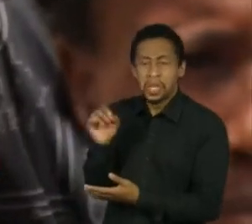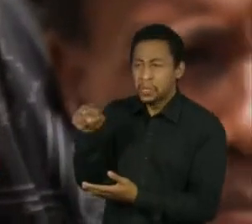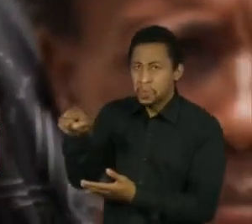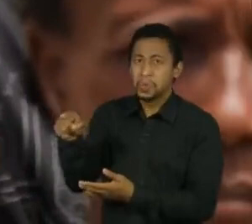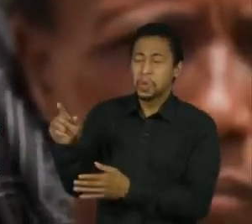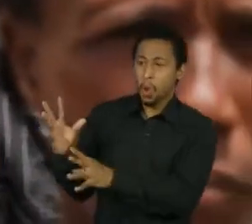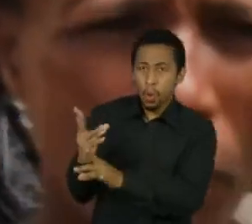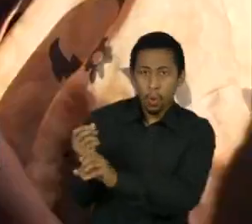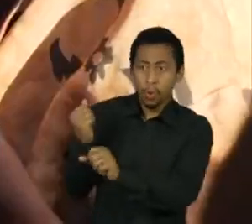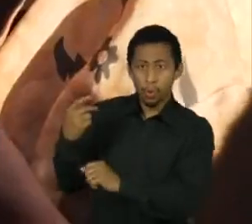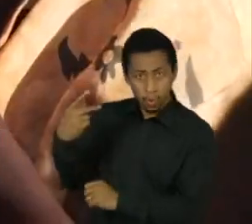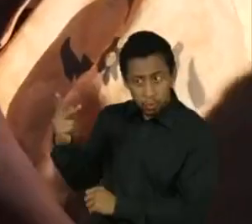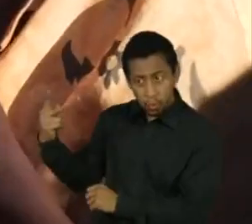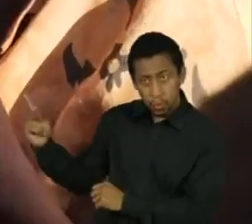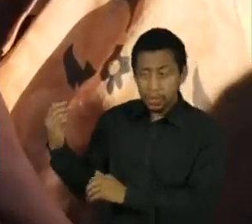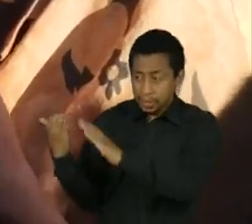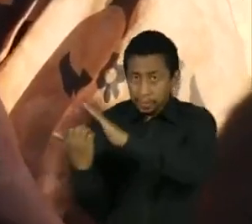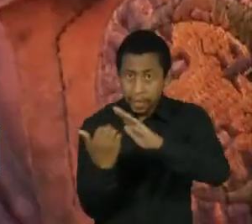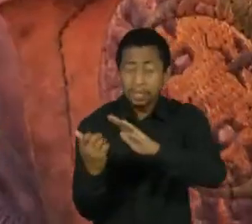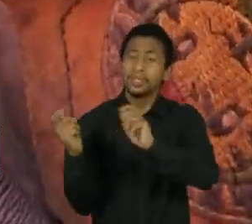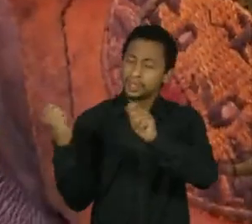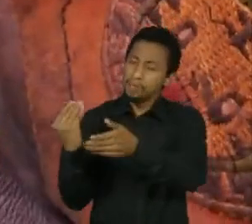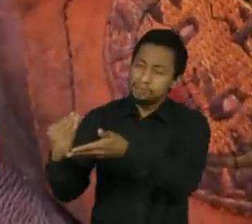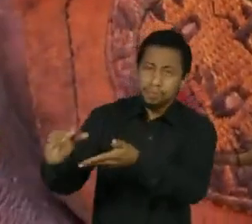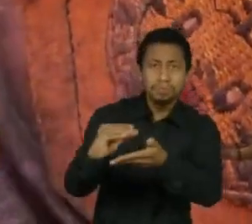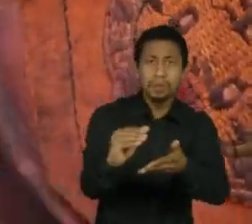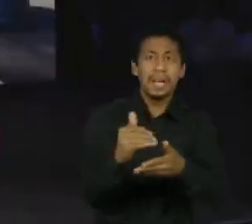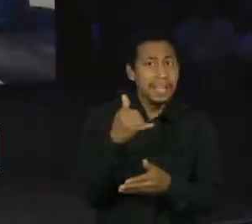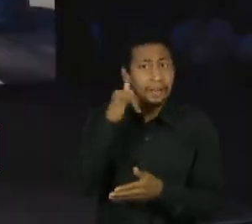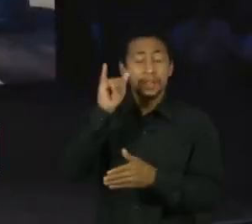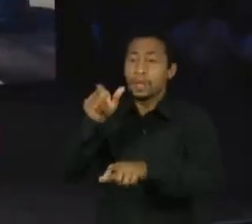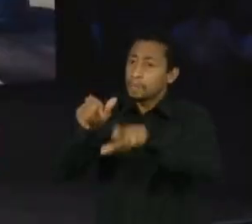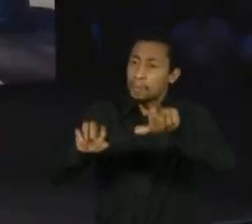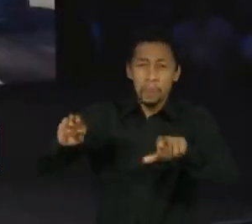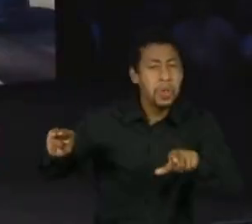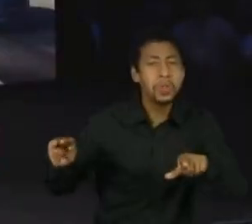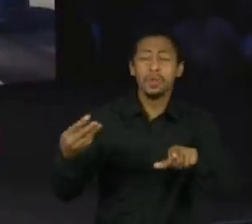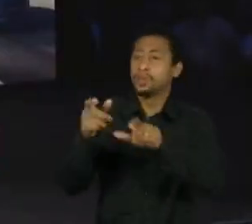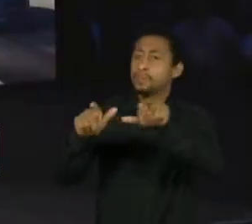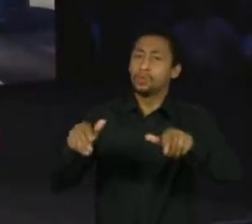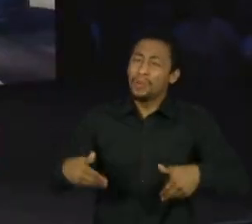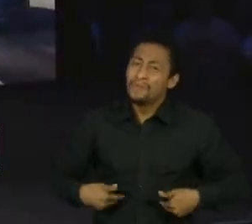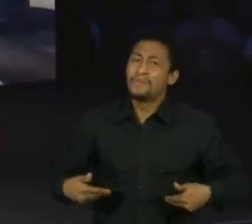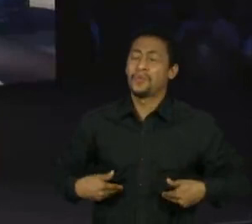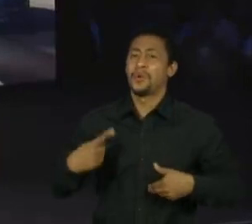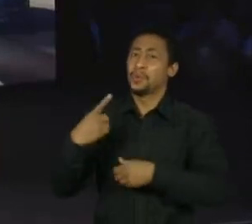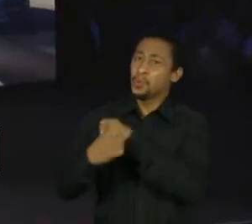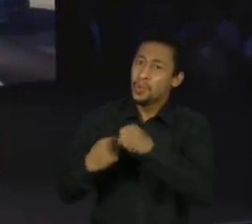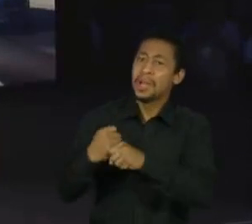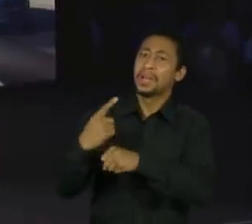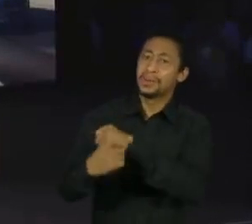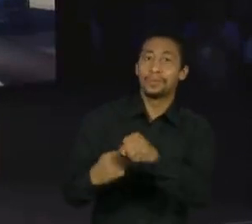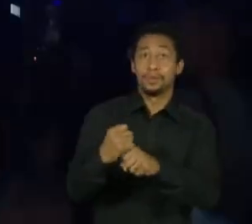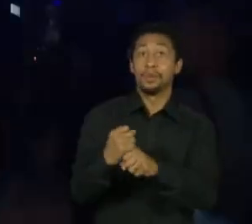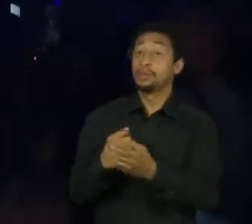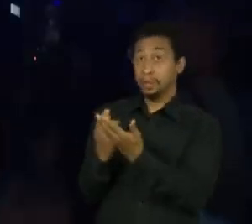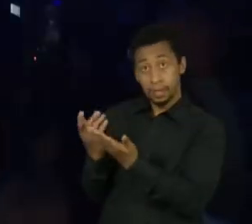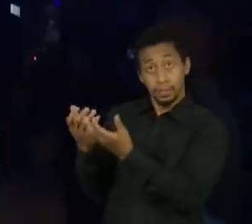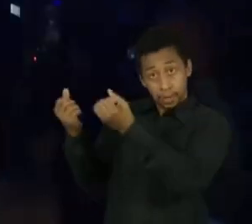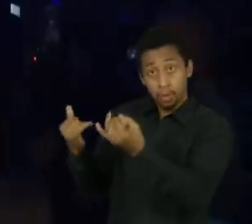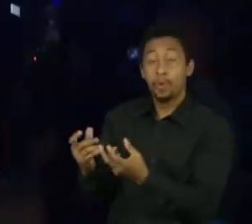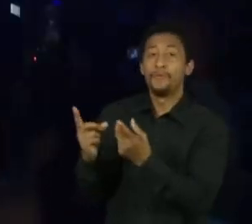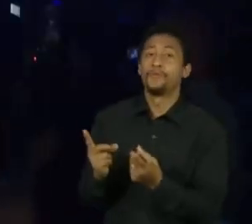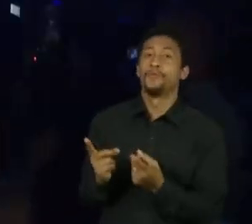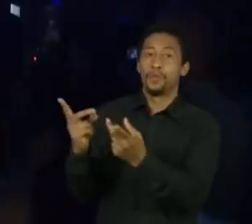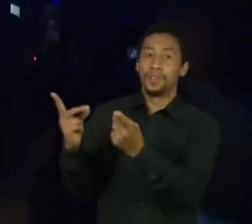42 milhões de pessoas passassem fome durante o ano inteiro. Elon Musk lançou o desafio e disse que venderia ações da Tesla